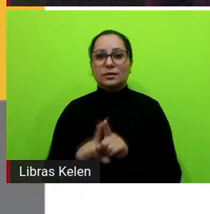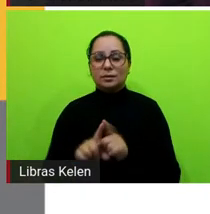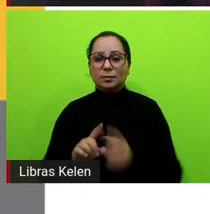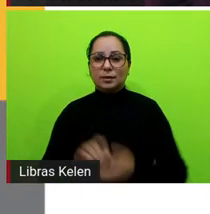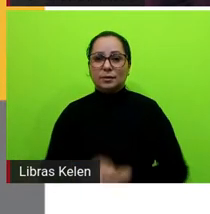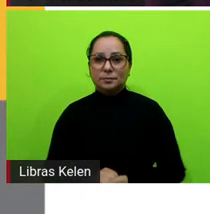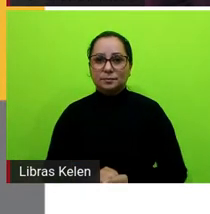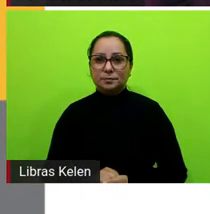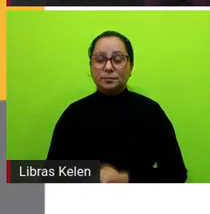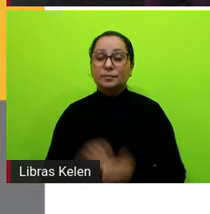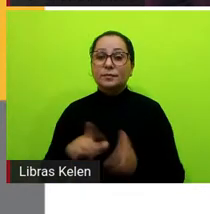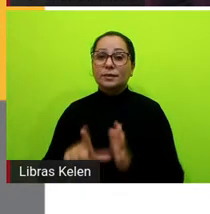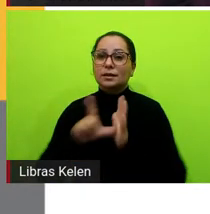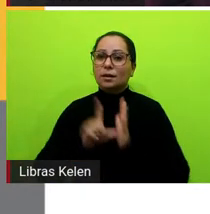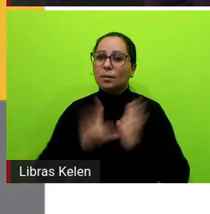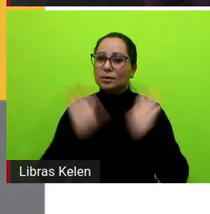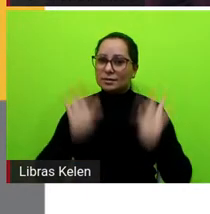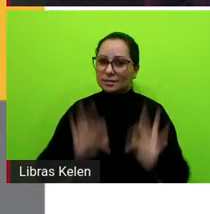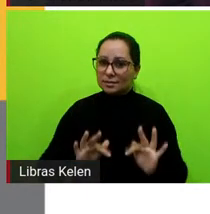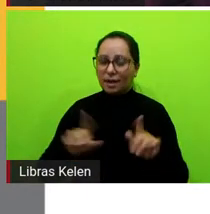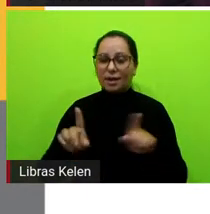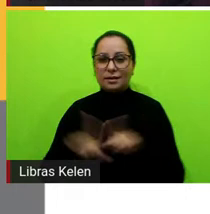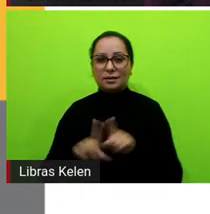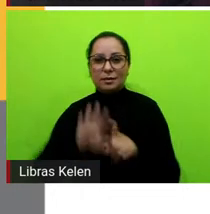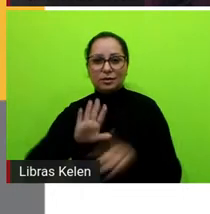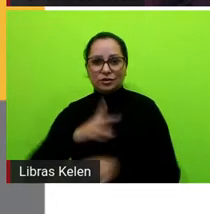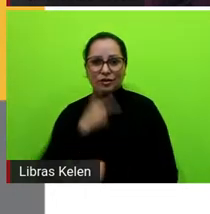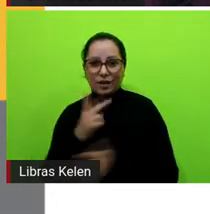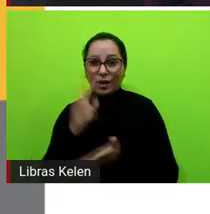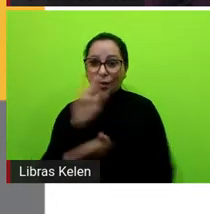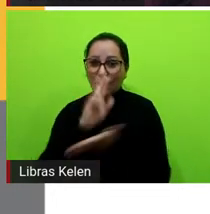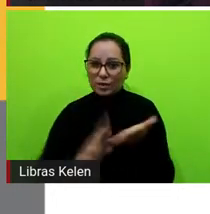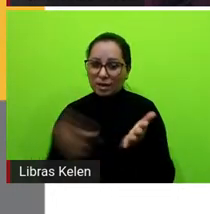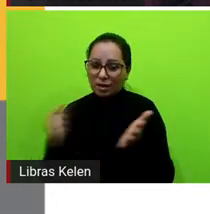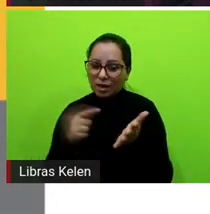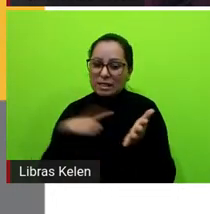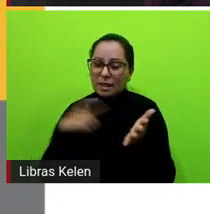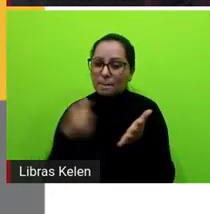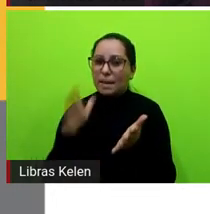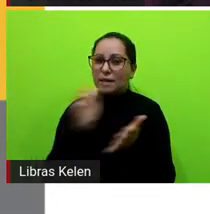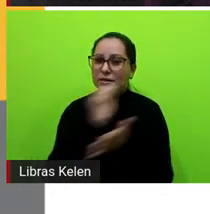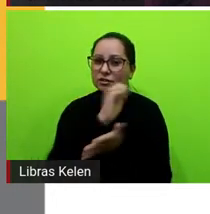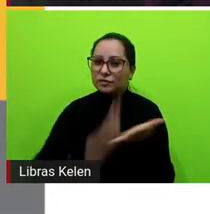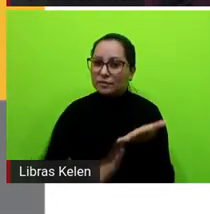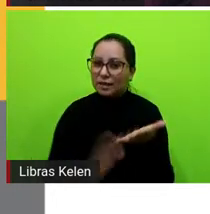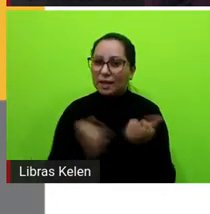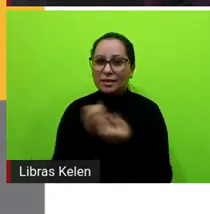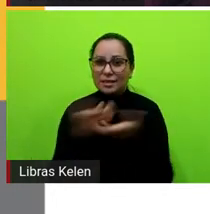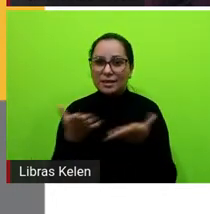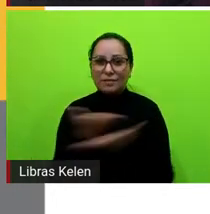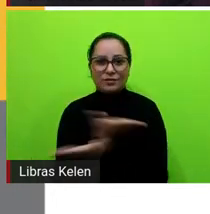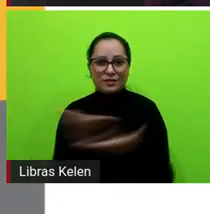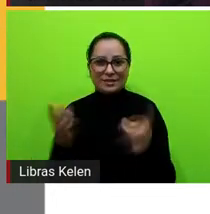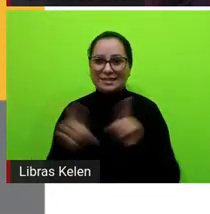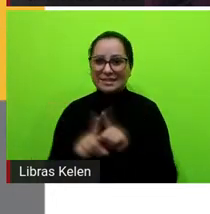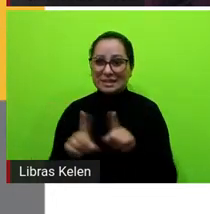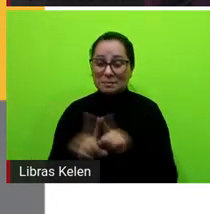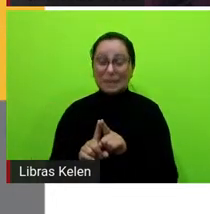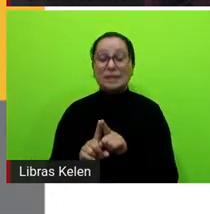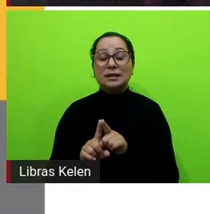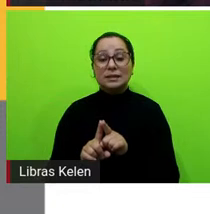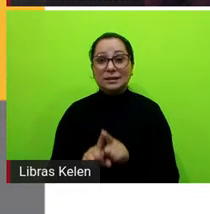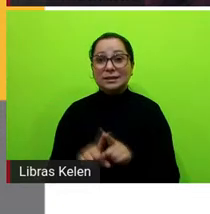antes de encerrar a gente já falou que o roteiro completo está disponível para vocês como de